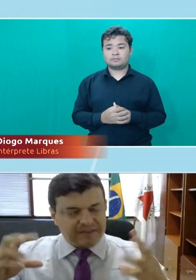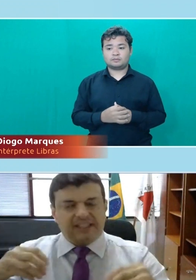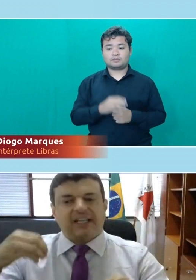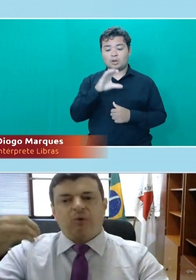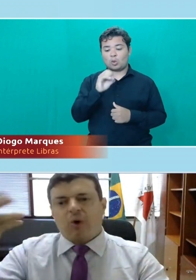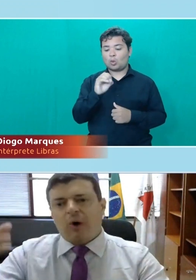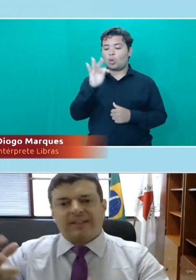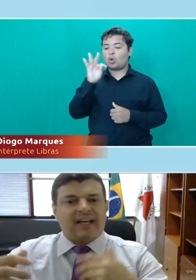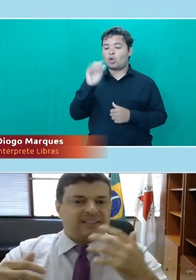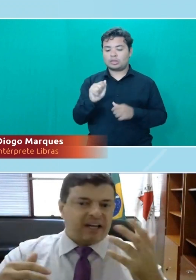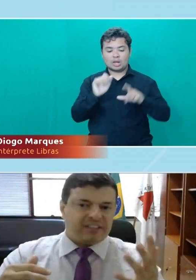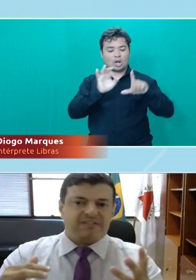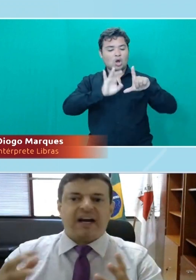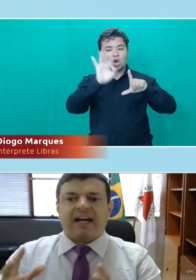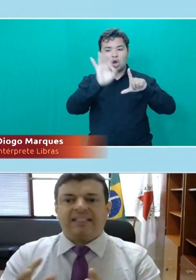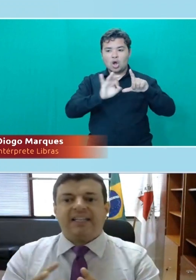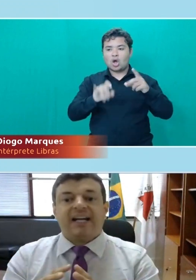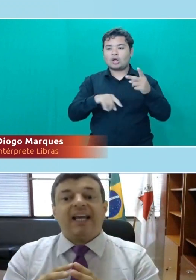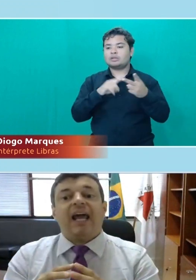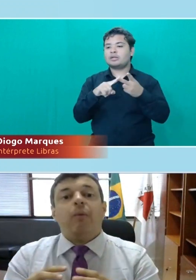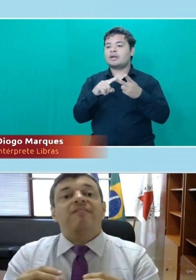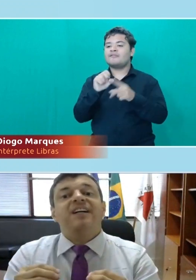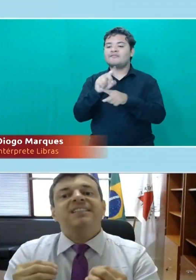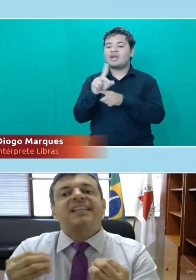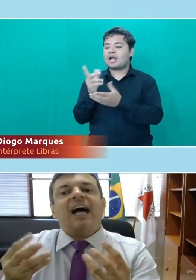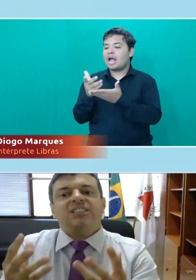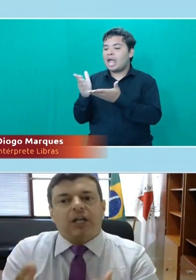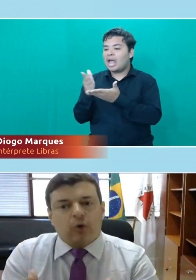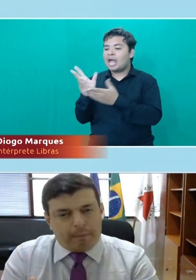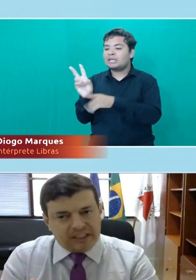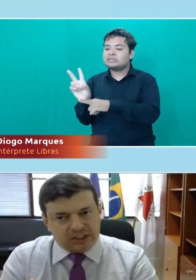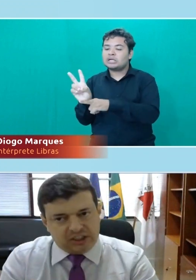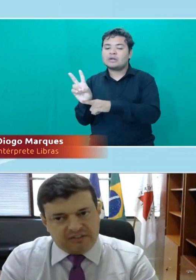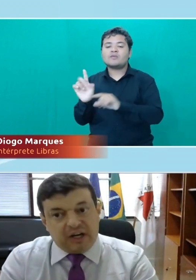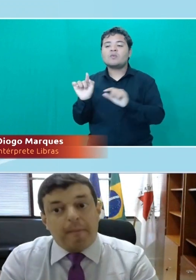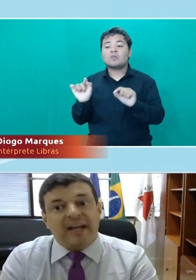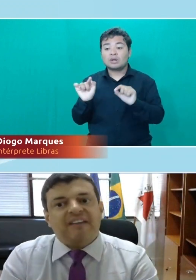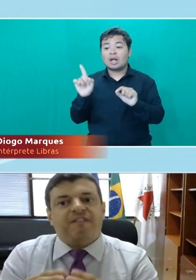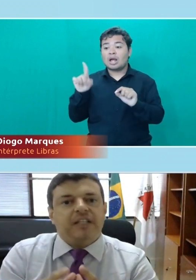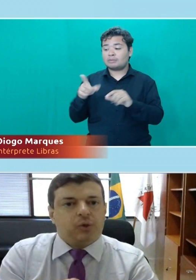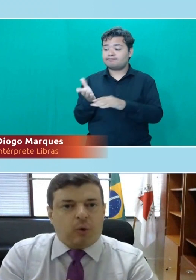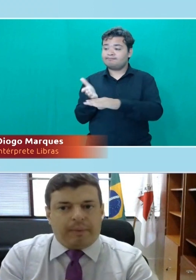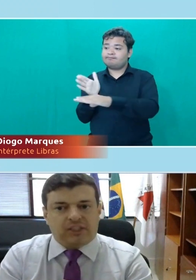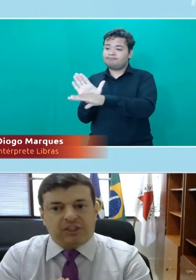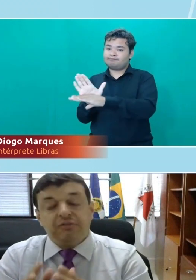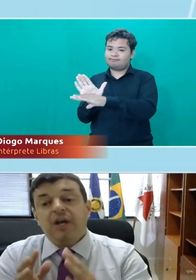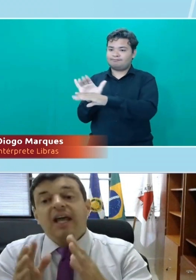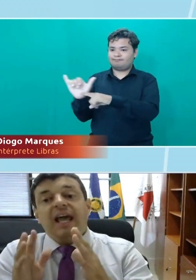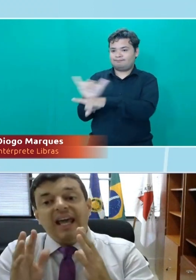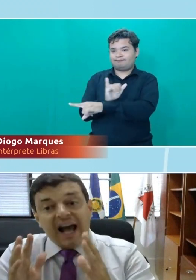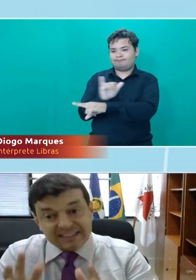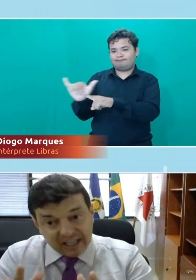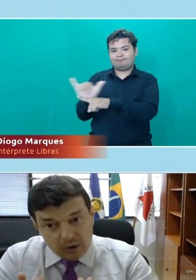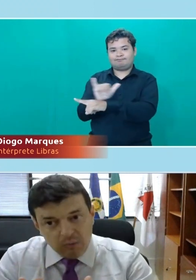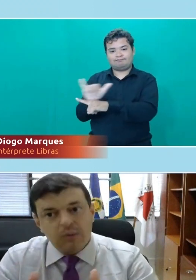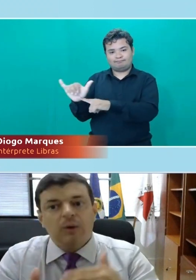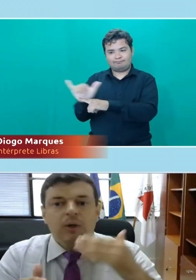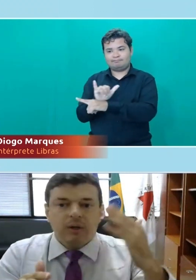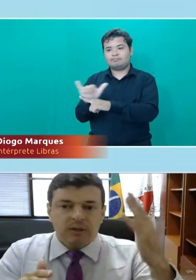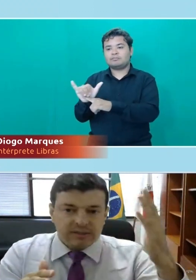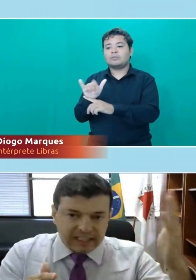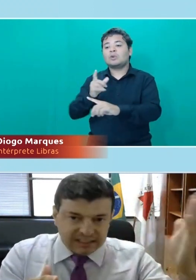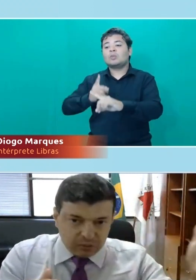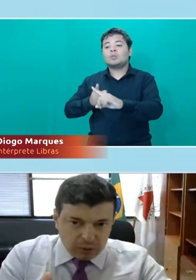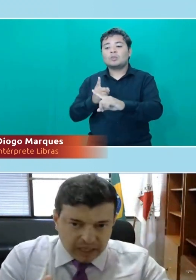qualquer que seja a definição, cota, reserva de vaga, etc., ela é uma vantagem competitiva, ela é um benefício competitivo em razão